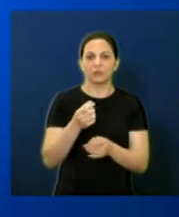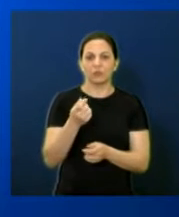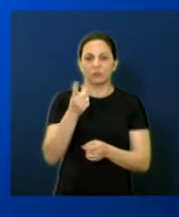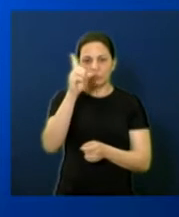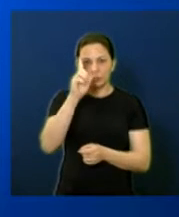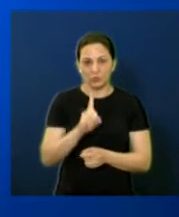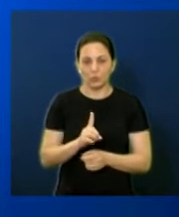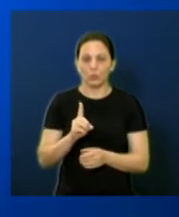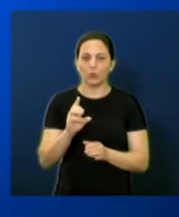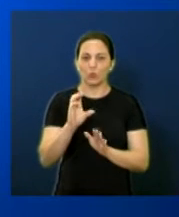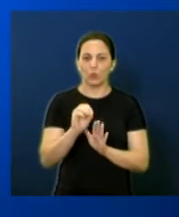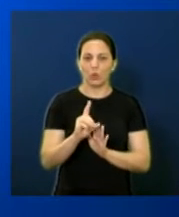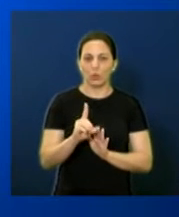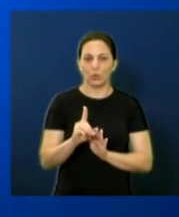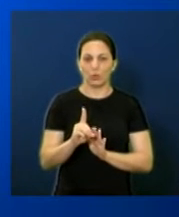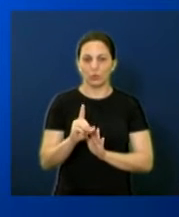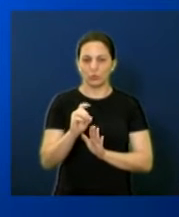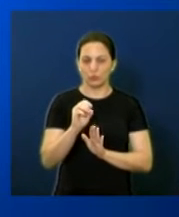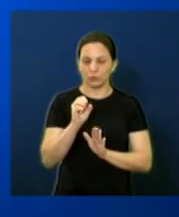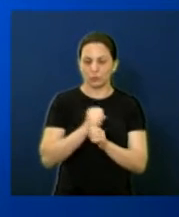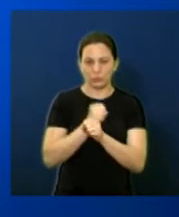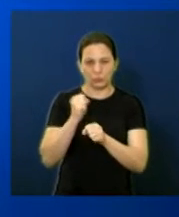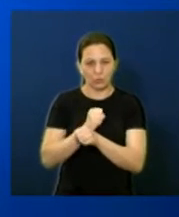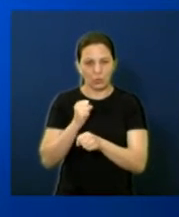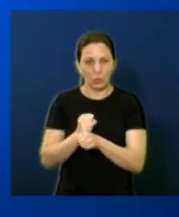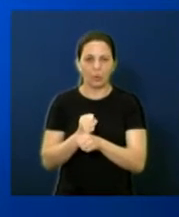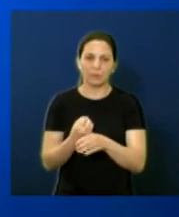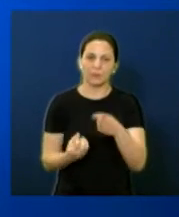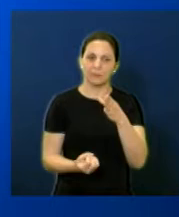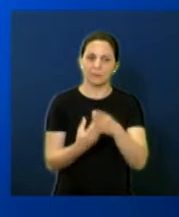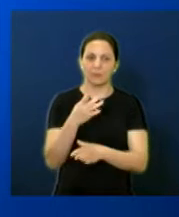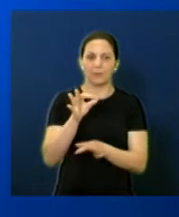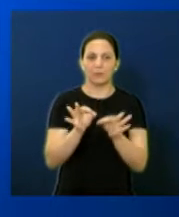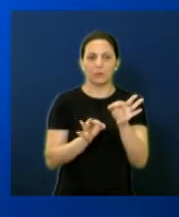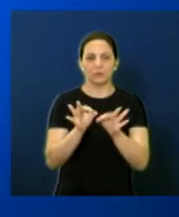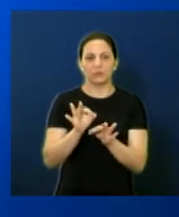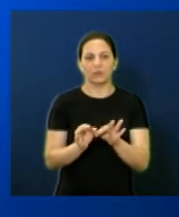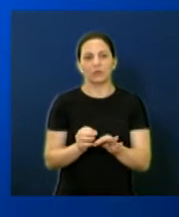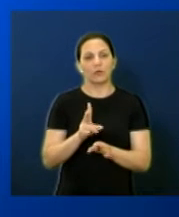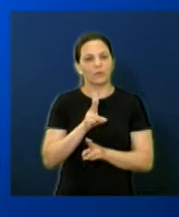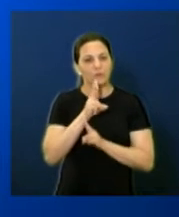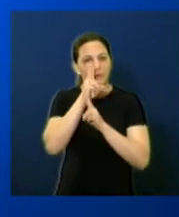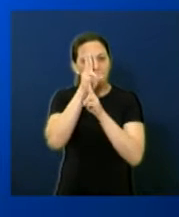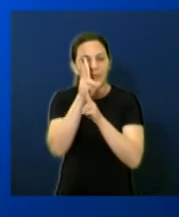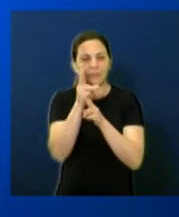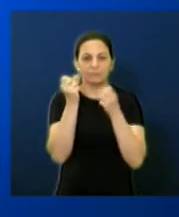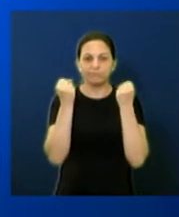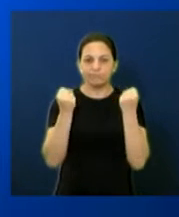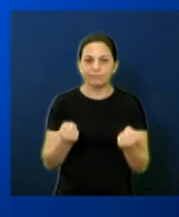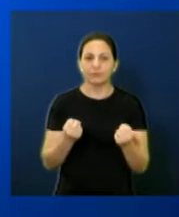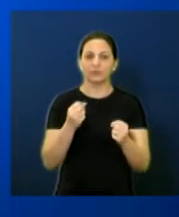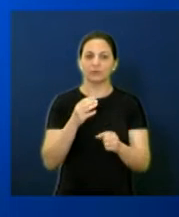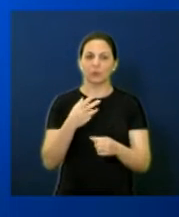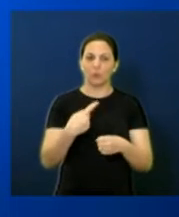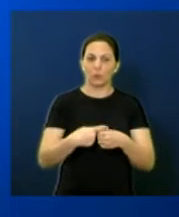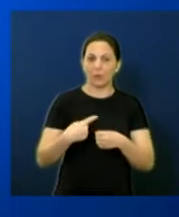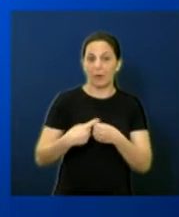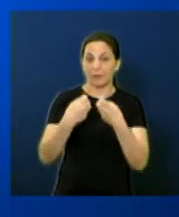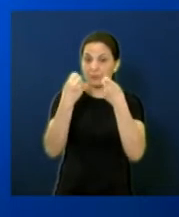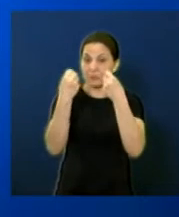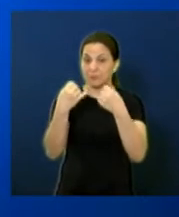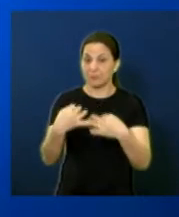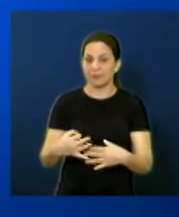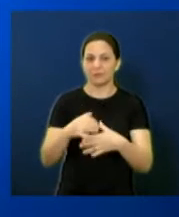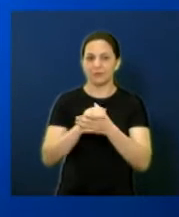Código de Obras e Leis Específicas. Implantação do Projeto Fortalecimento dos Bairros. Justificativa.